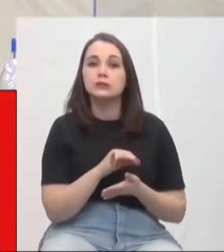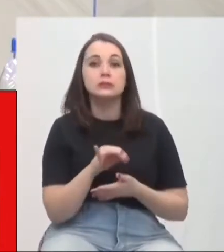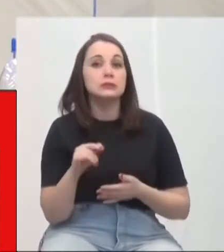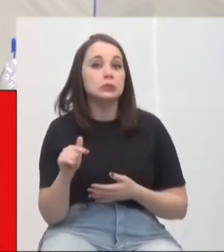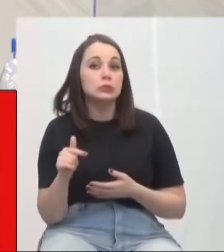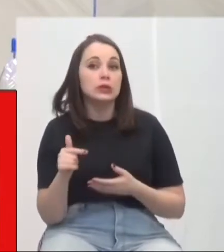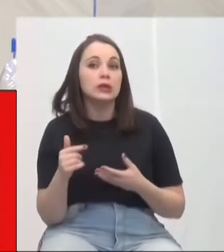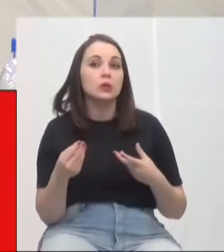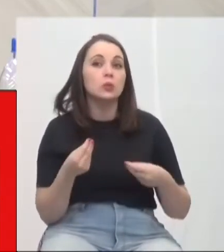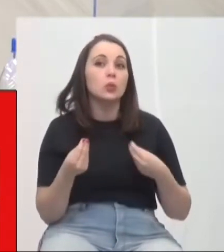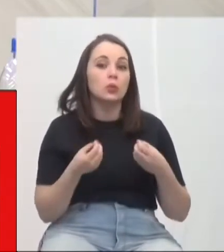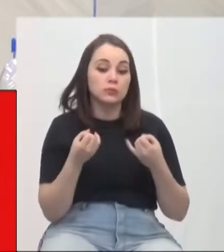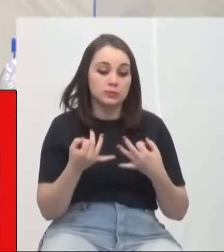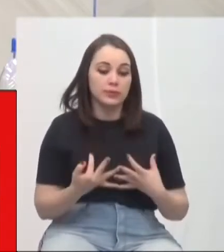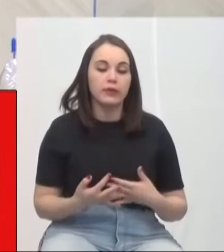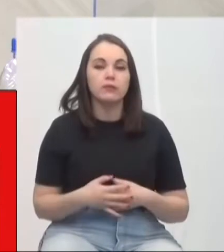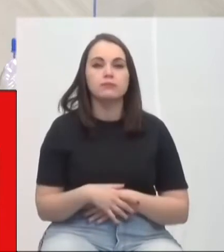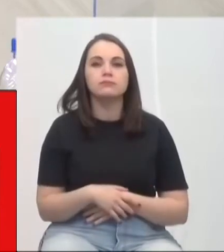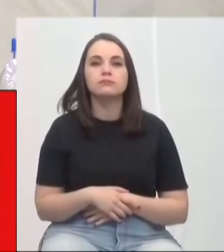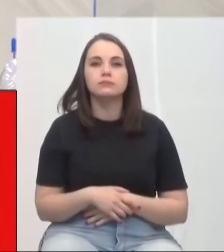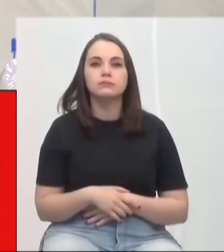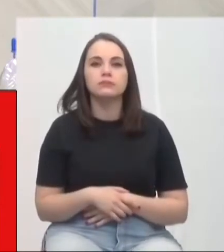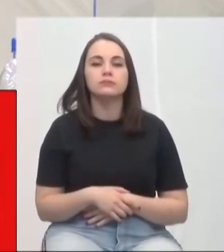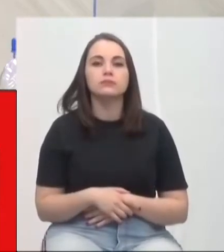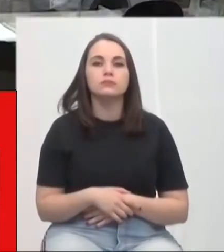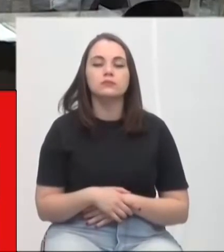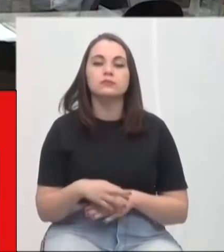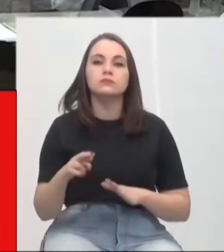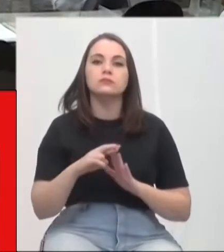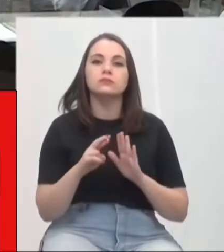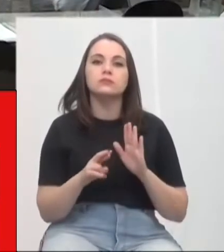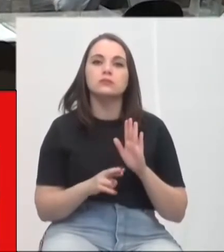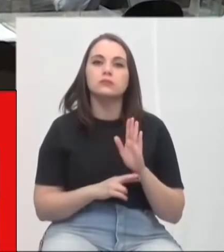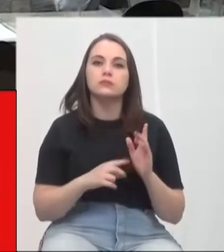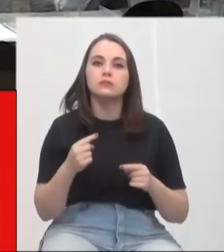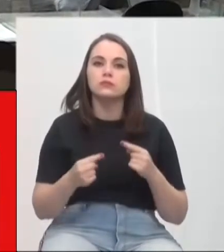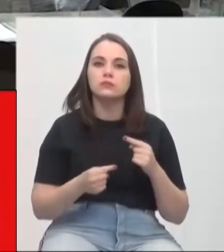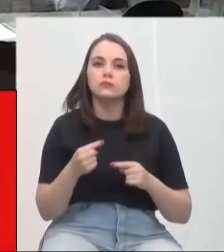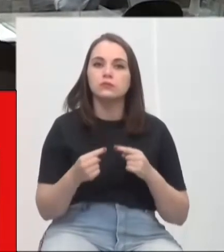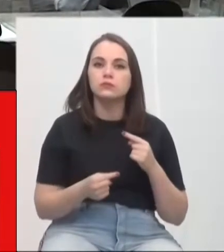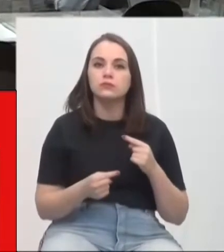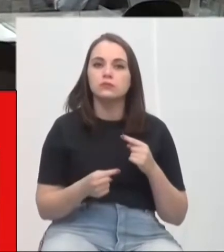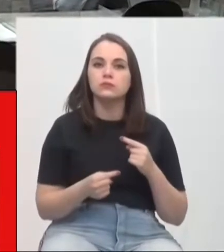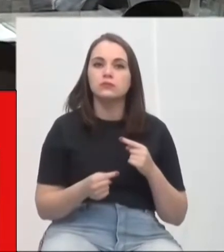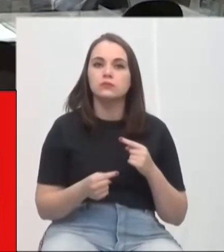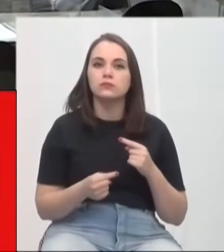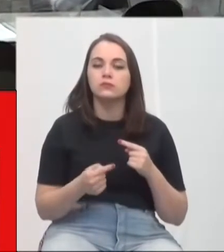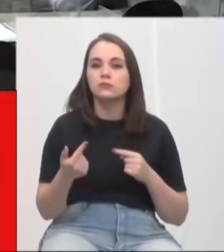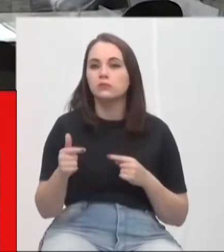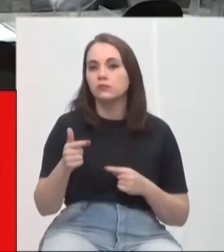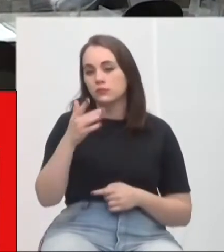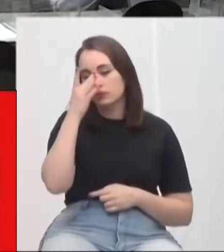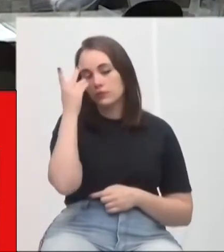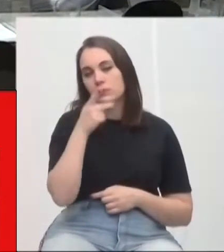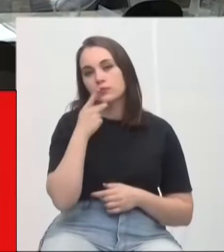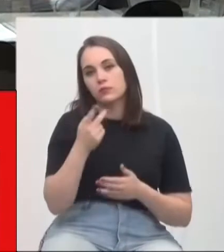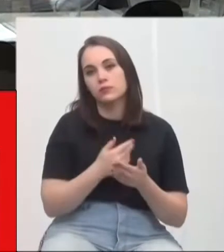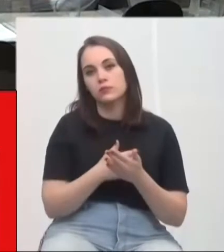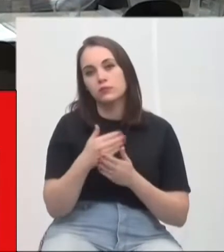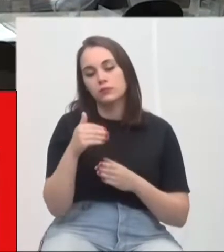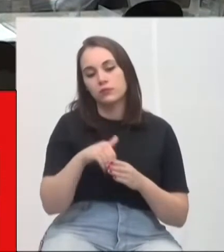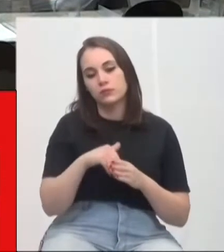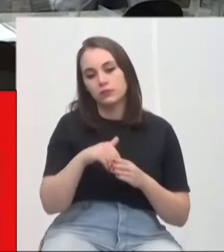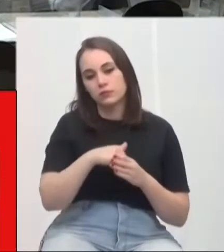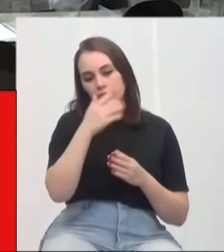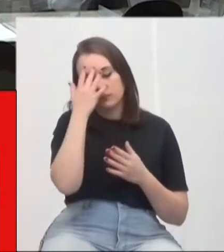contrário, justifique-se. O requerimento está em discussão. Não havendo quem queira discutir, está em